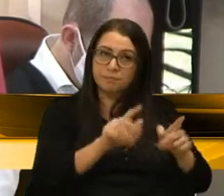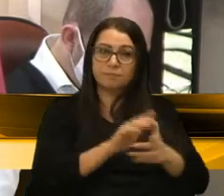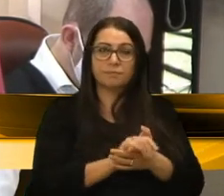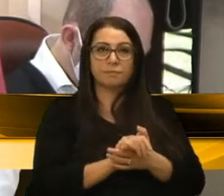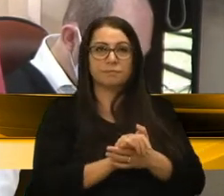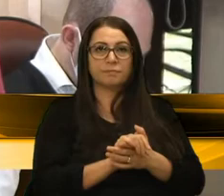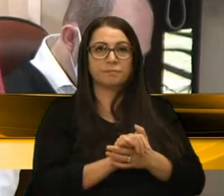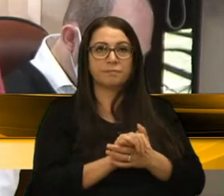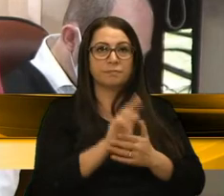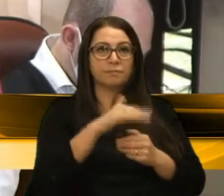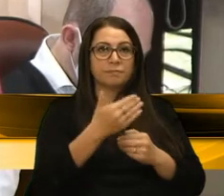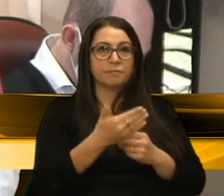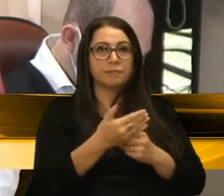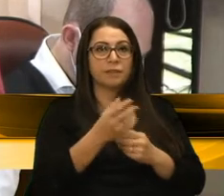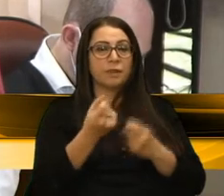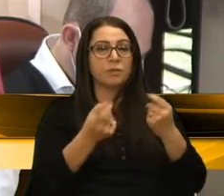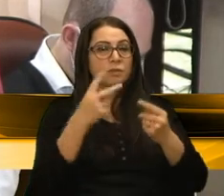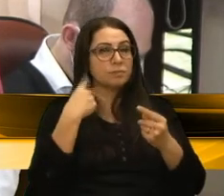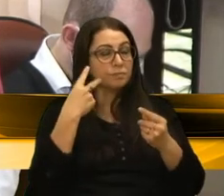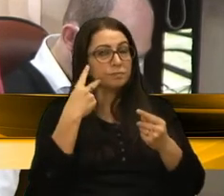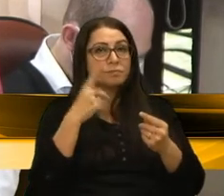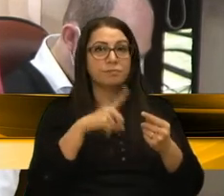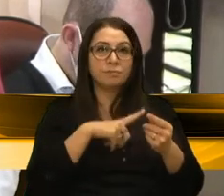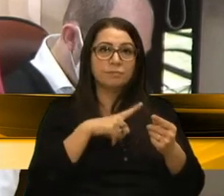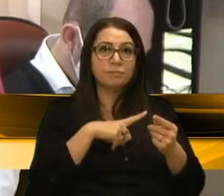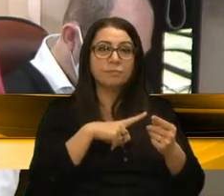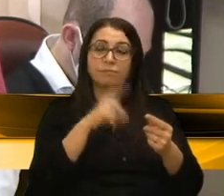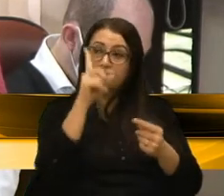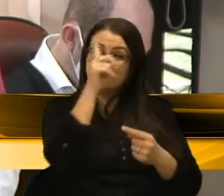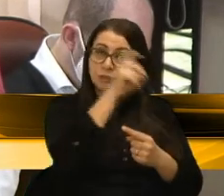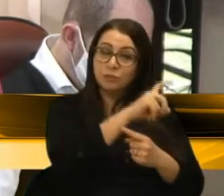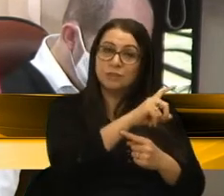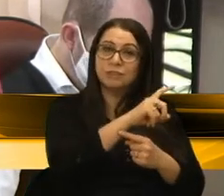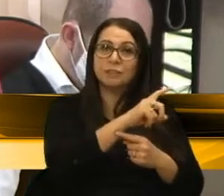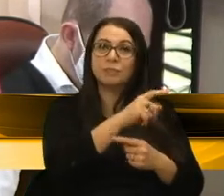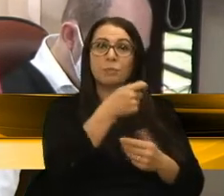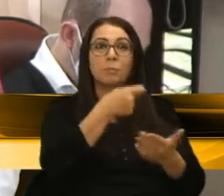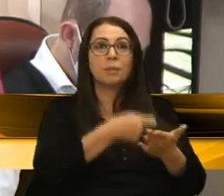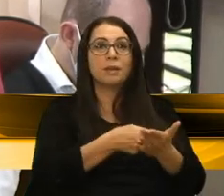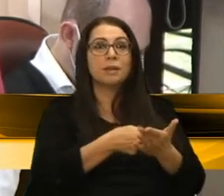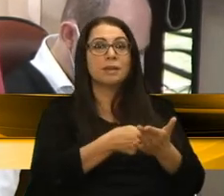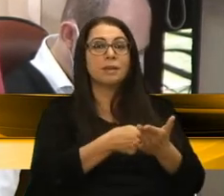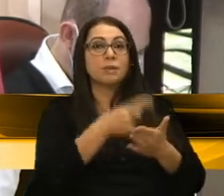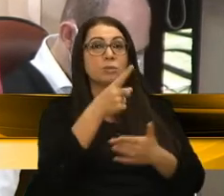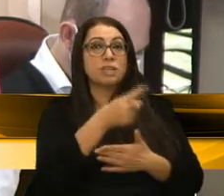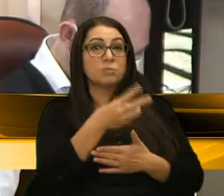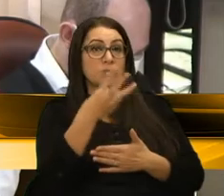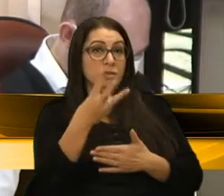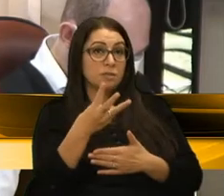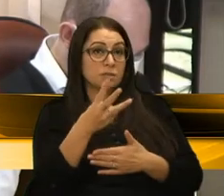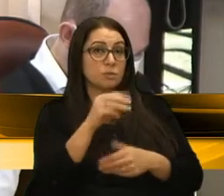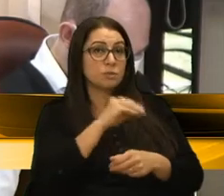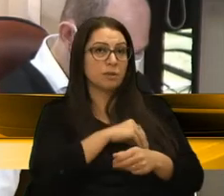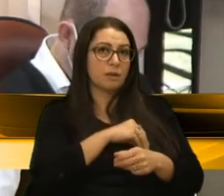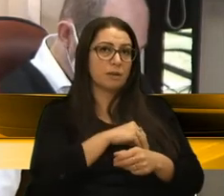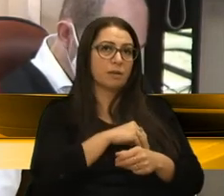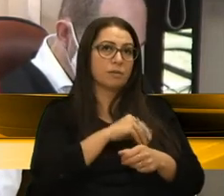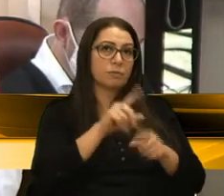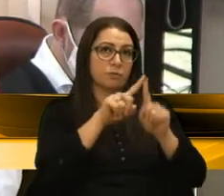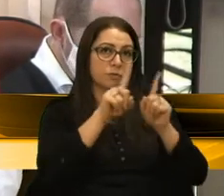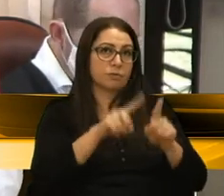Além disso, aqui alguns vereadores disseram, ah, vai ter dificuldade daqui a pouco de pagar o décimo terceiro dos servidores. Ora, gente,